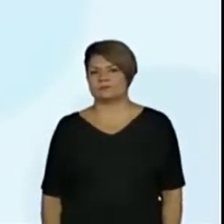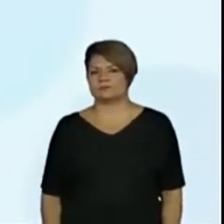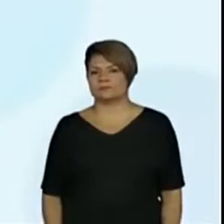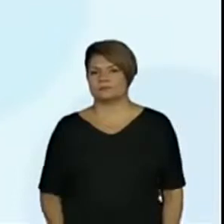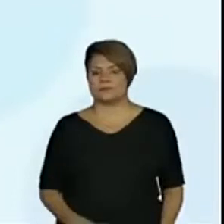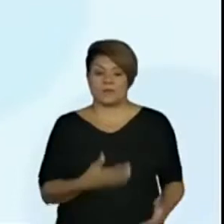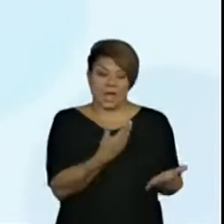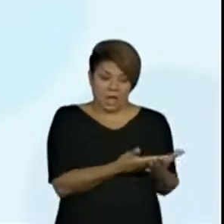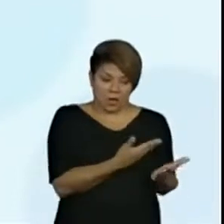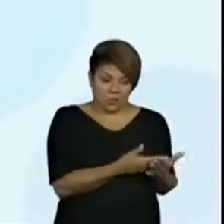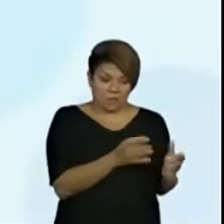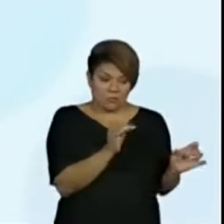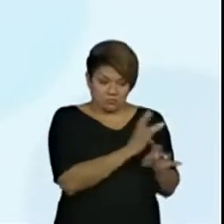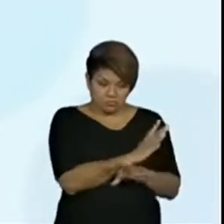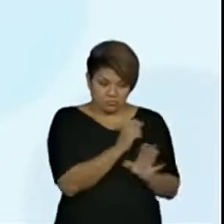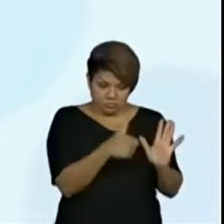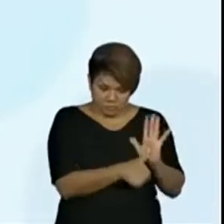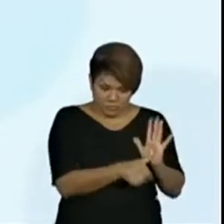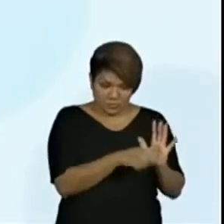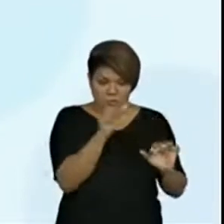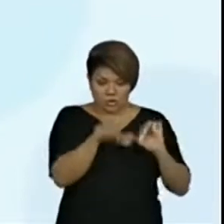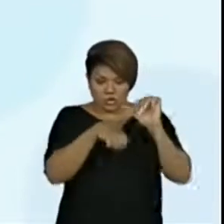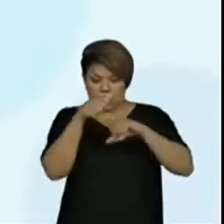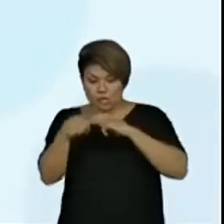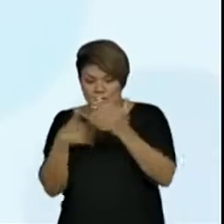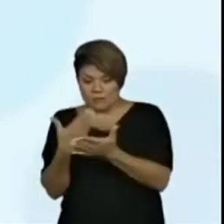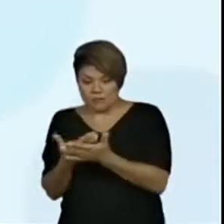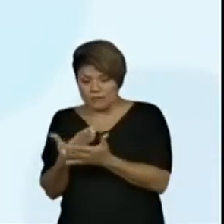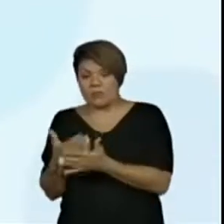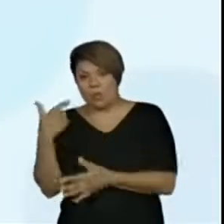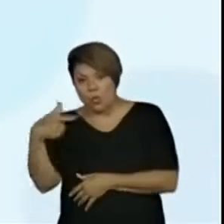Será que é o emoji sorrindo? colocou a gente de organização.